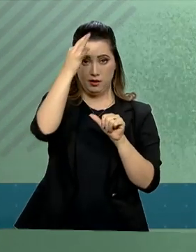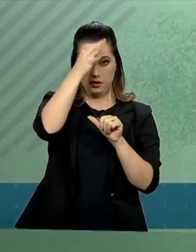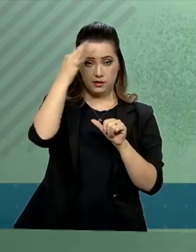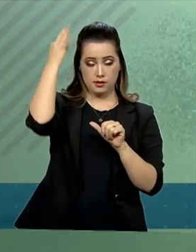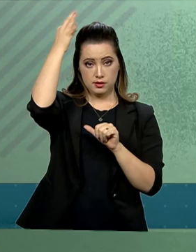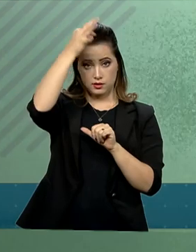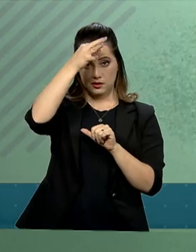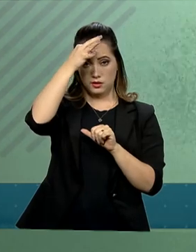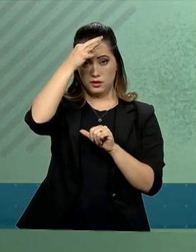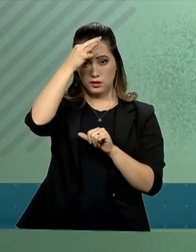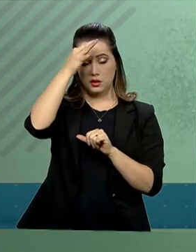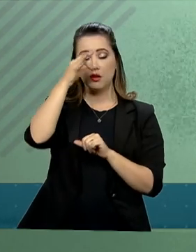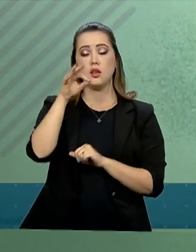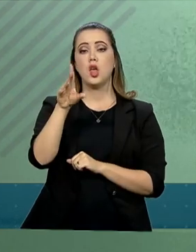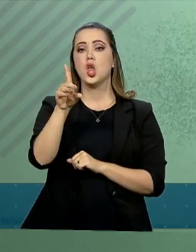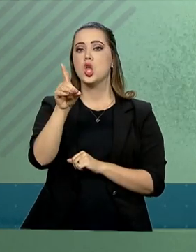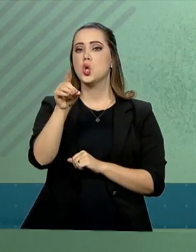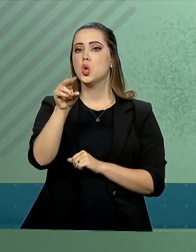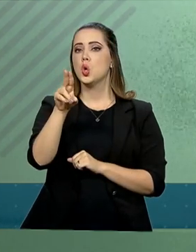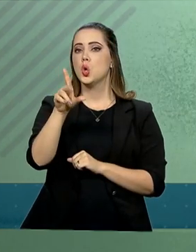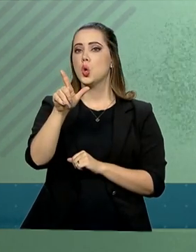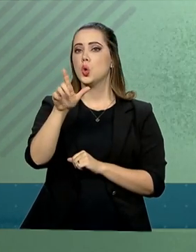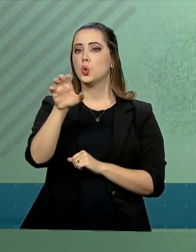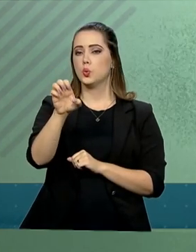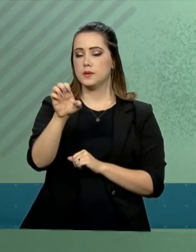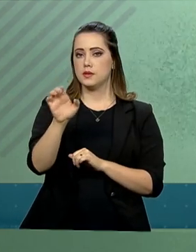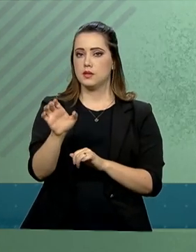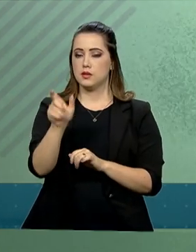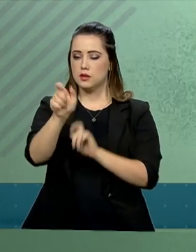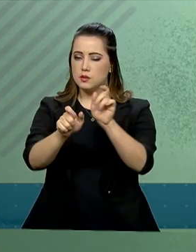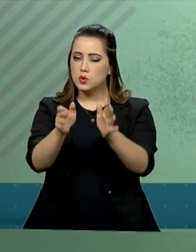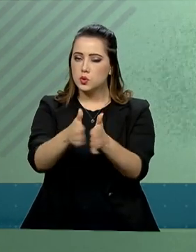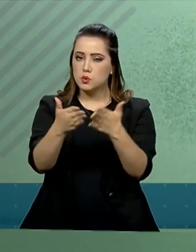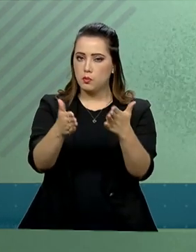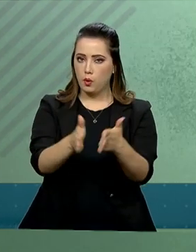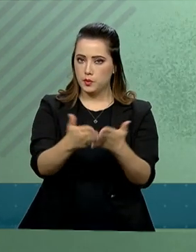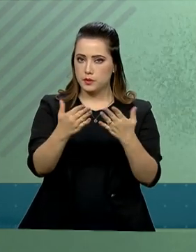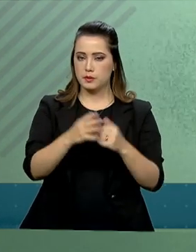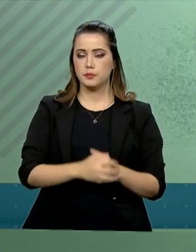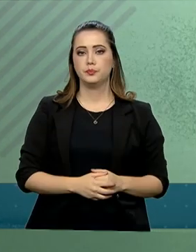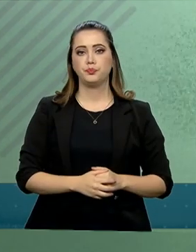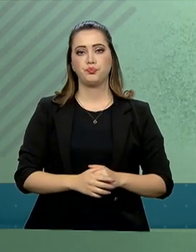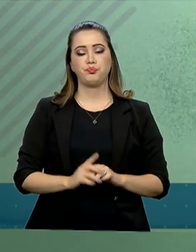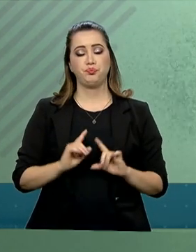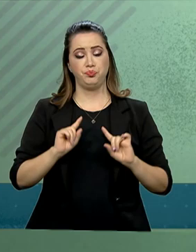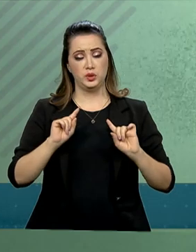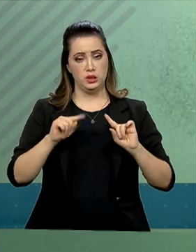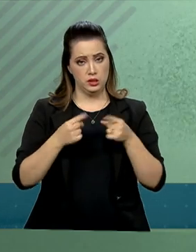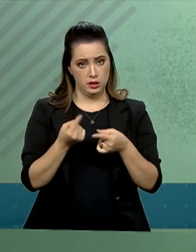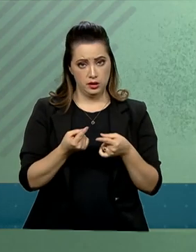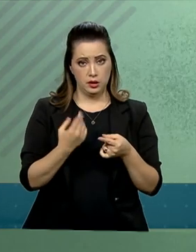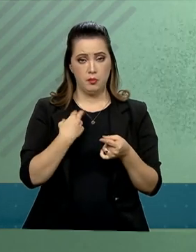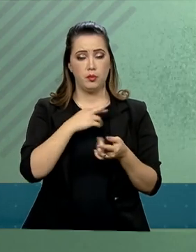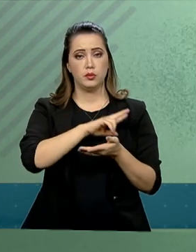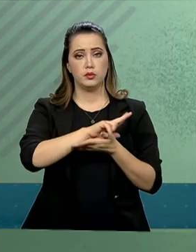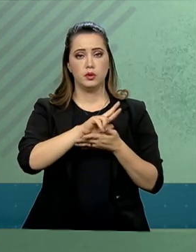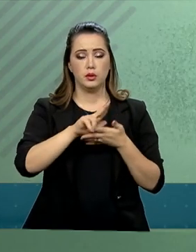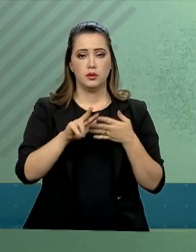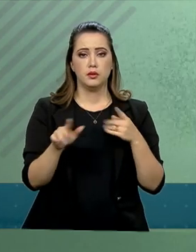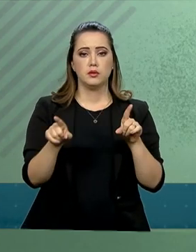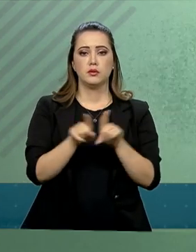com os ministros Paulo Guedes, Abraham Weintraub, André Luiz,